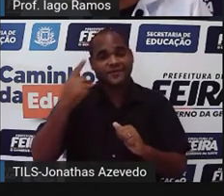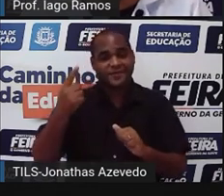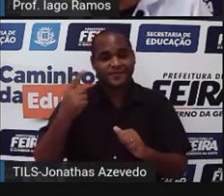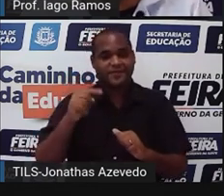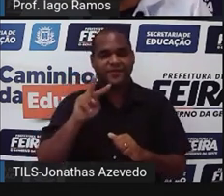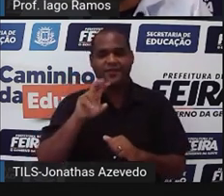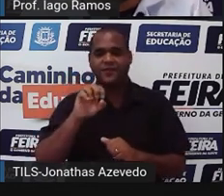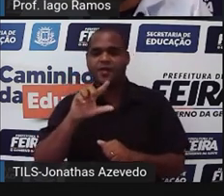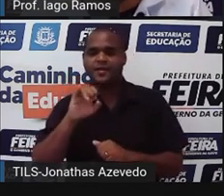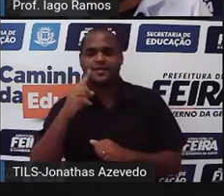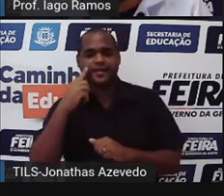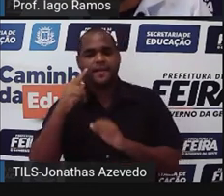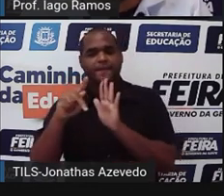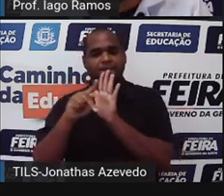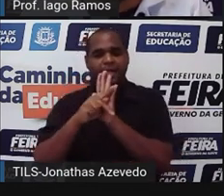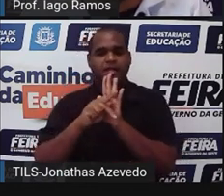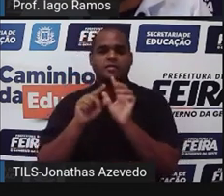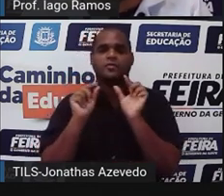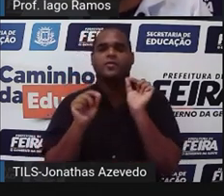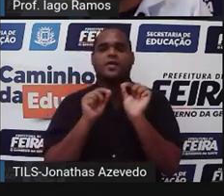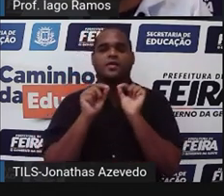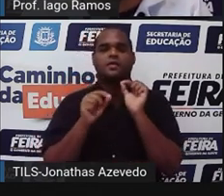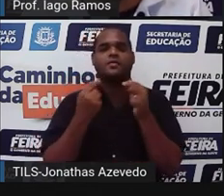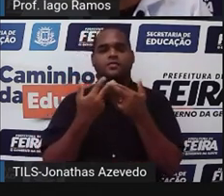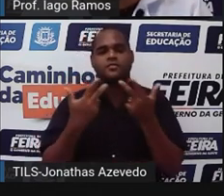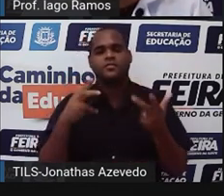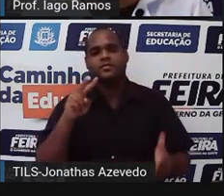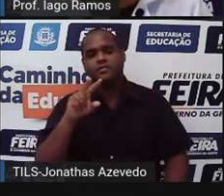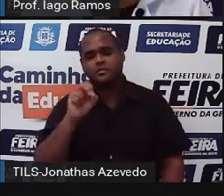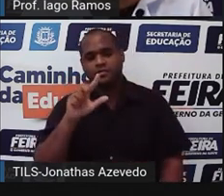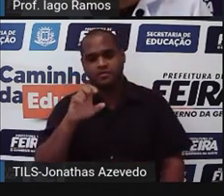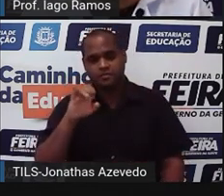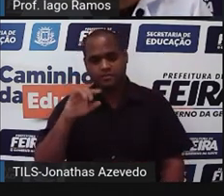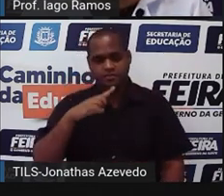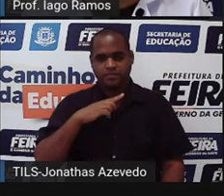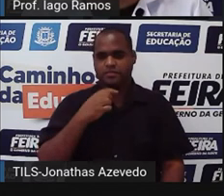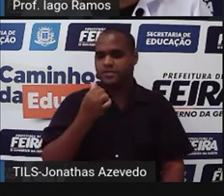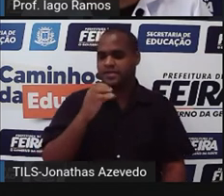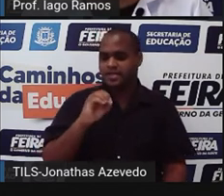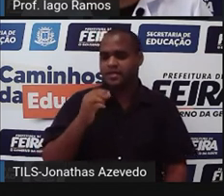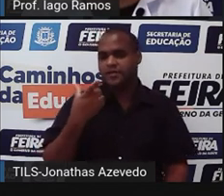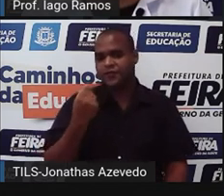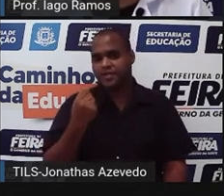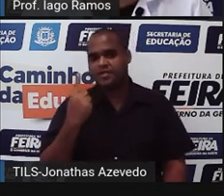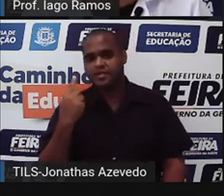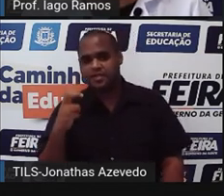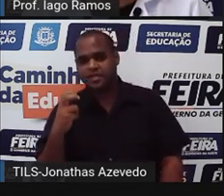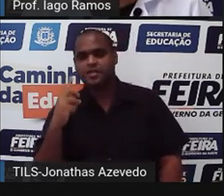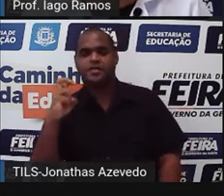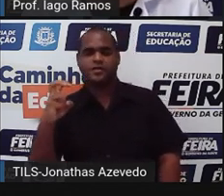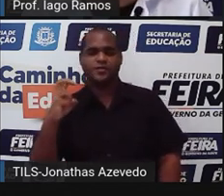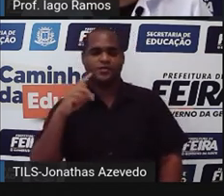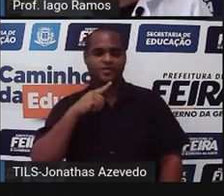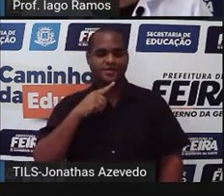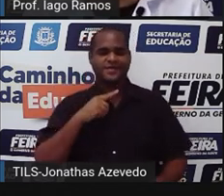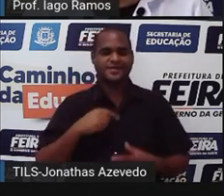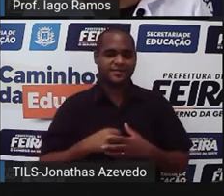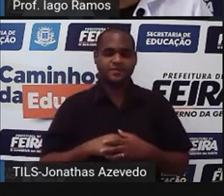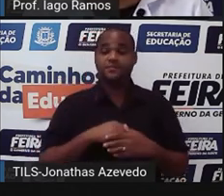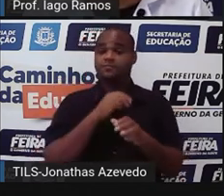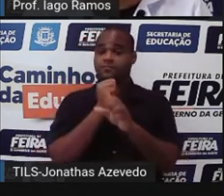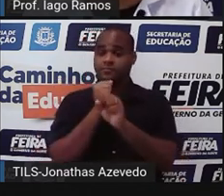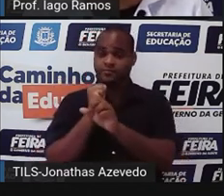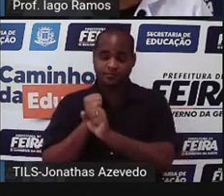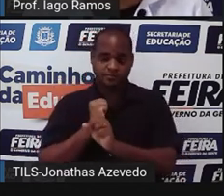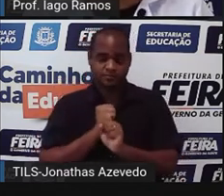vou pegar tudo que faz parte da circunferência do vôlei. Sessenta, vinte, quinze e cinco. Aí a gente soma